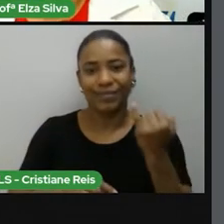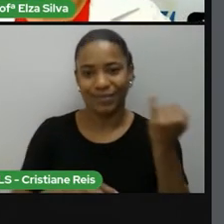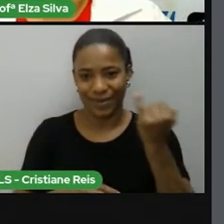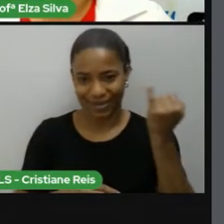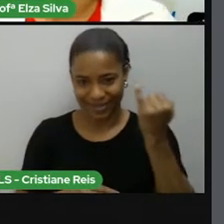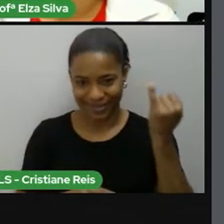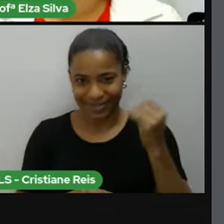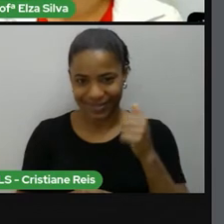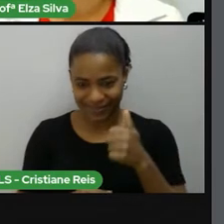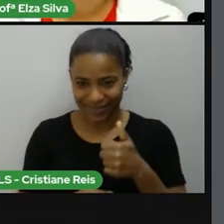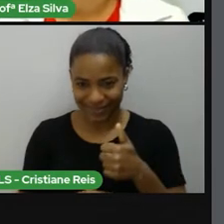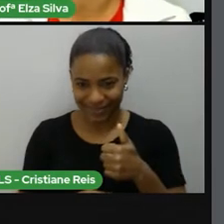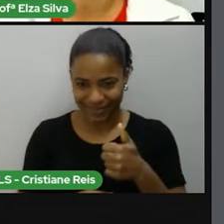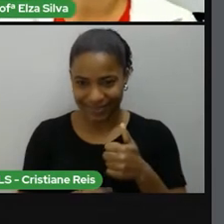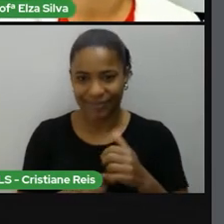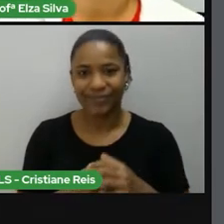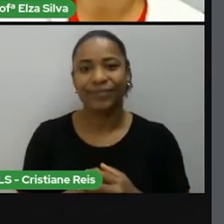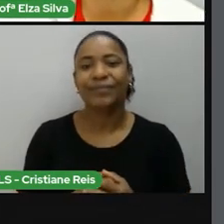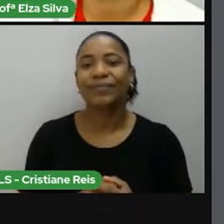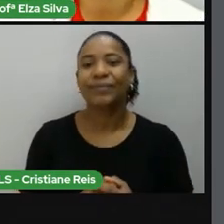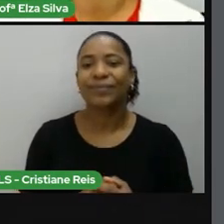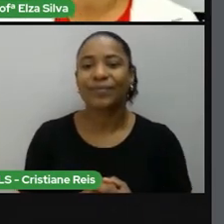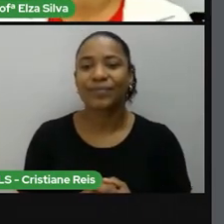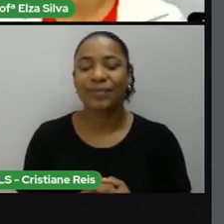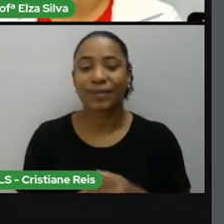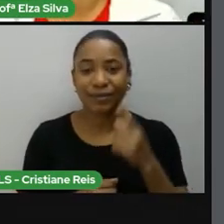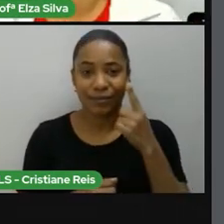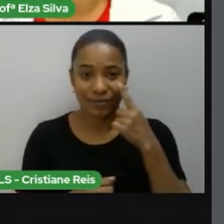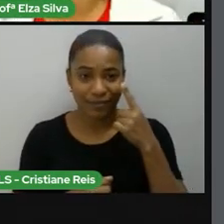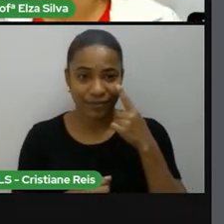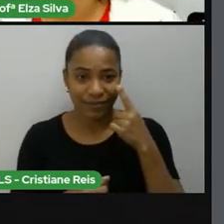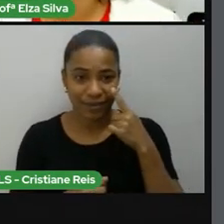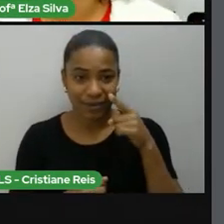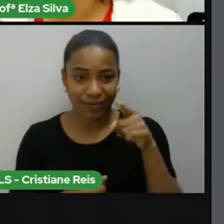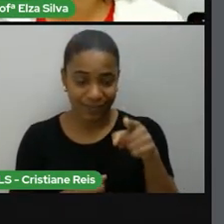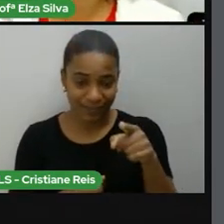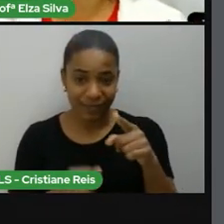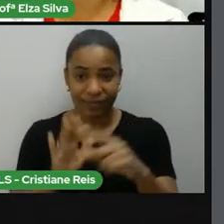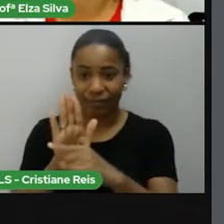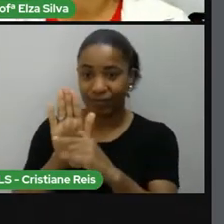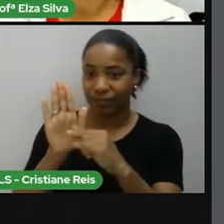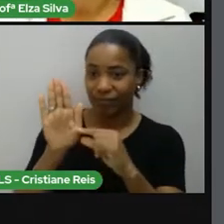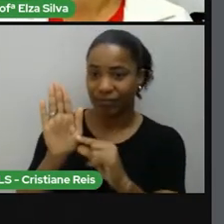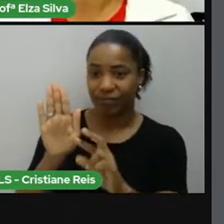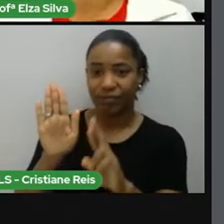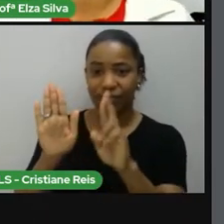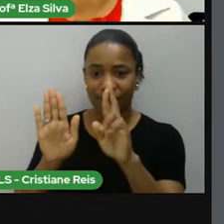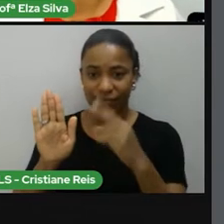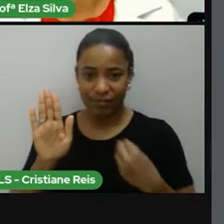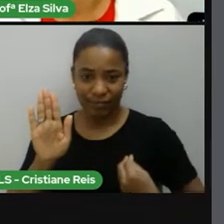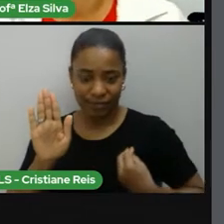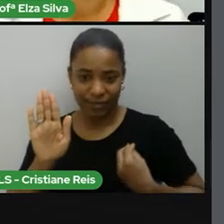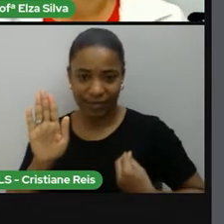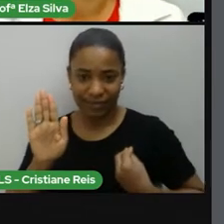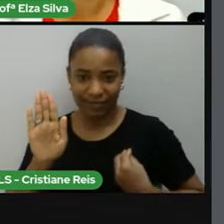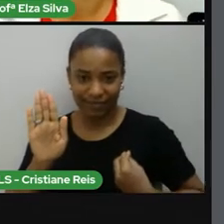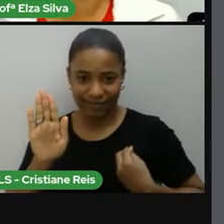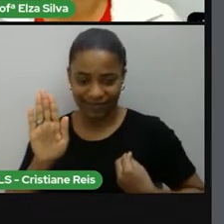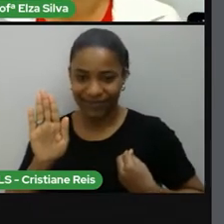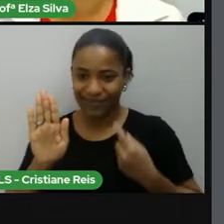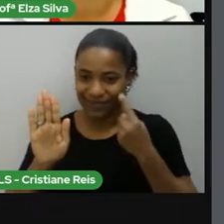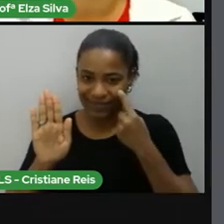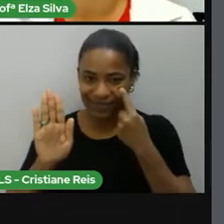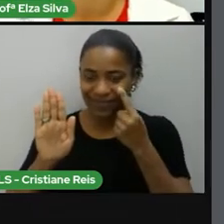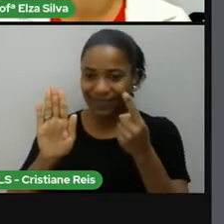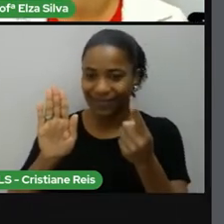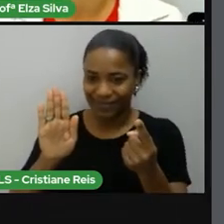Biógrafo. Nós temos aí um trecho de uma biografia. Nesse trecho, nós vamos falar